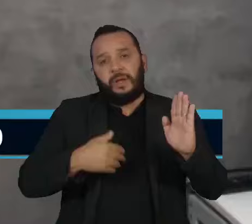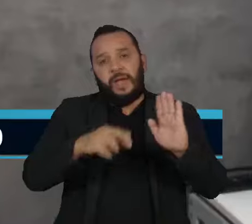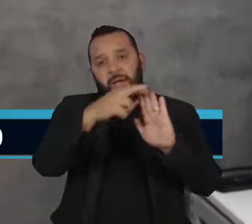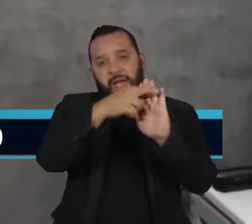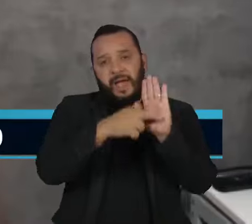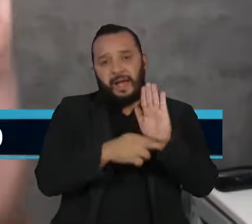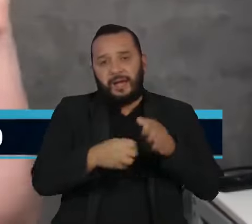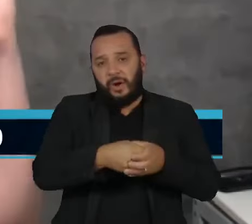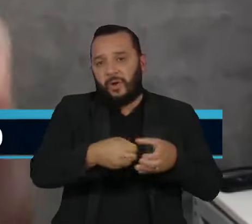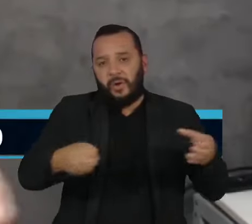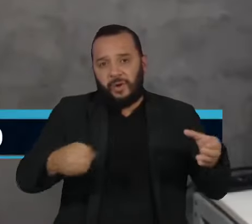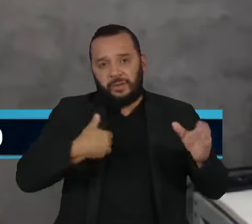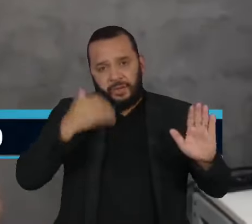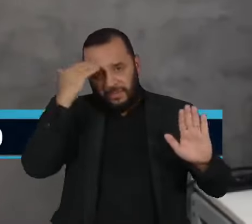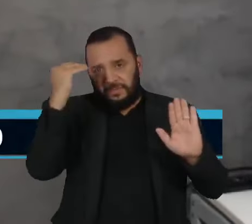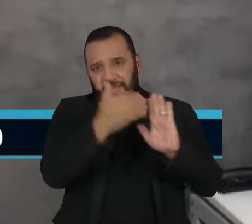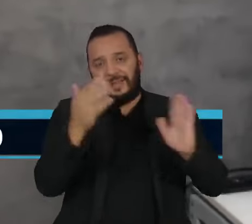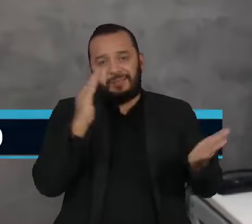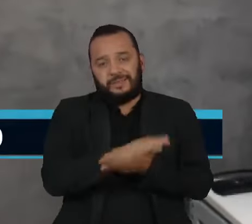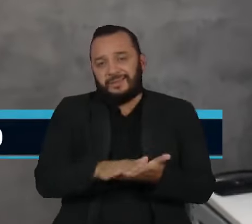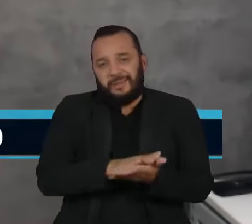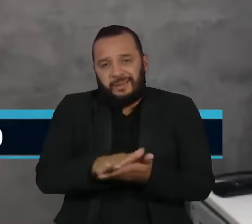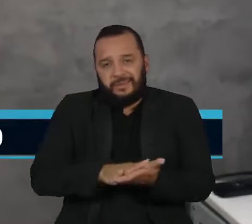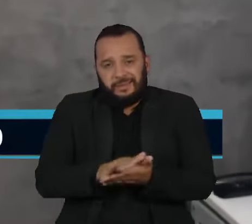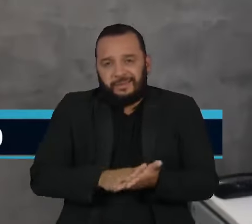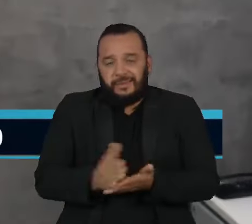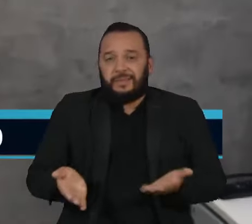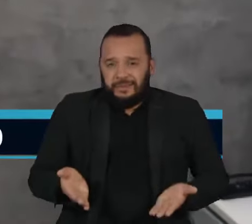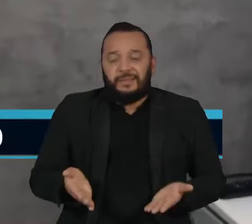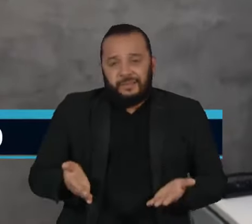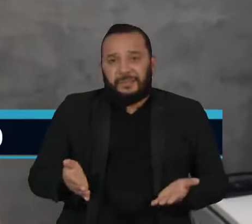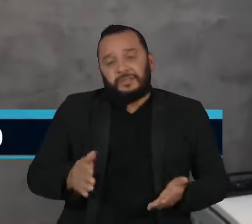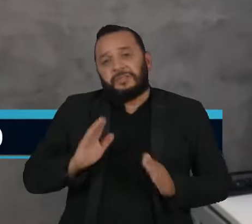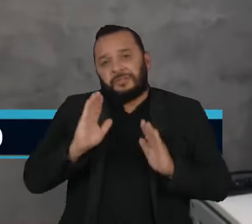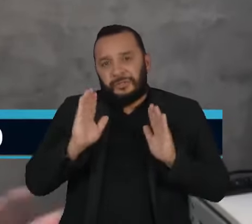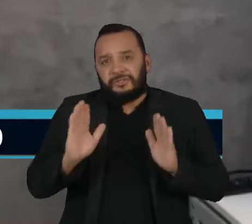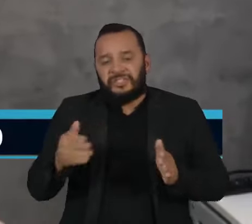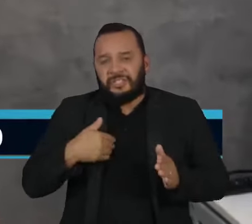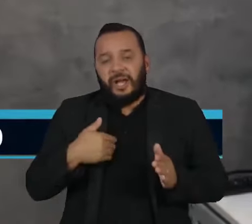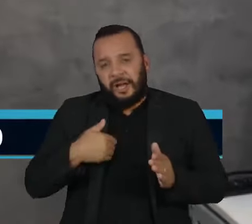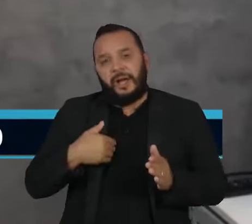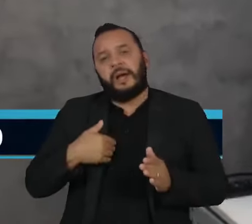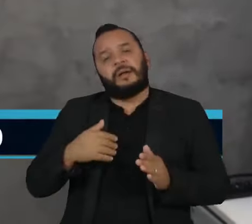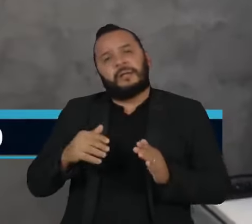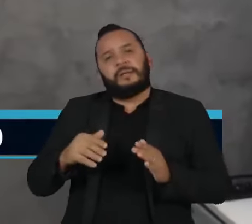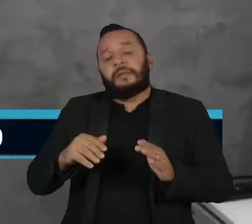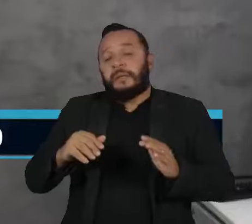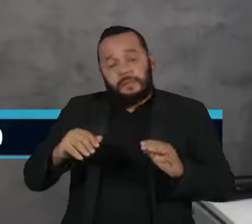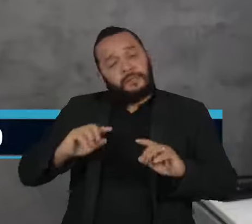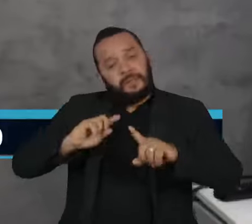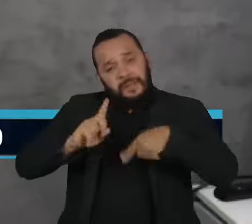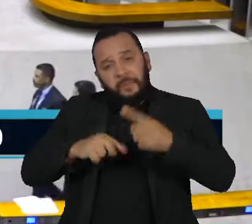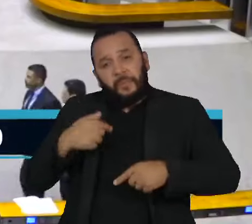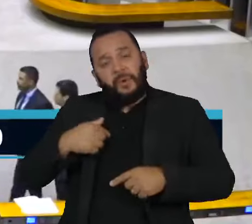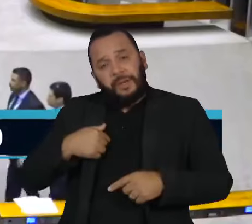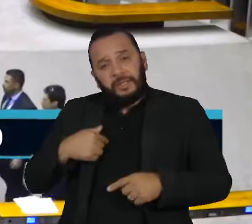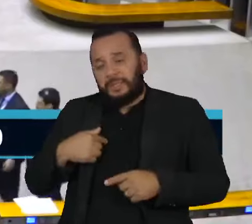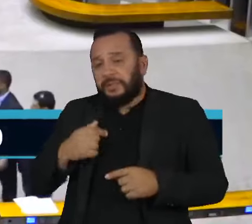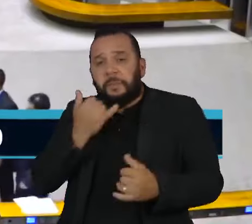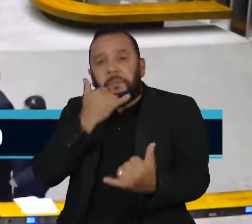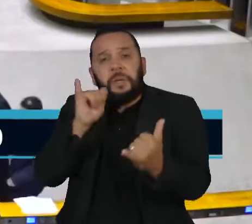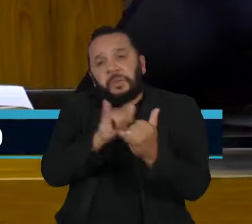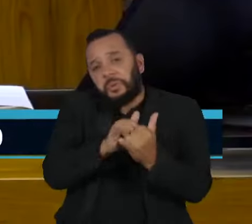regras que a gente conquista na justiça eleitoral, depois votando a anistia para os partidos que não cumprem essas regras.